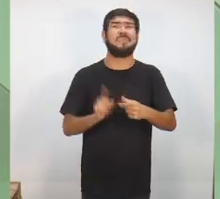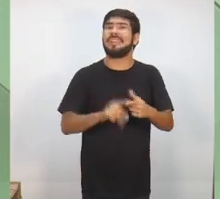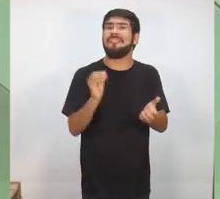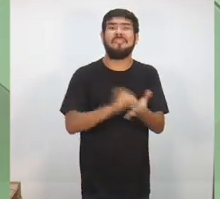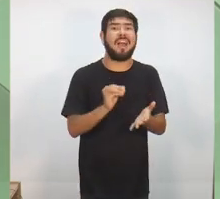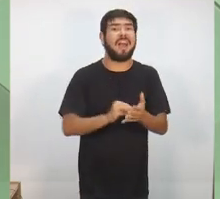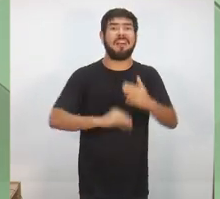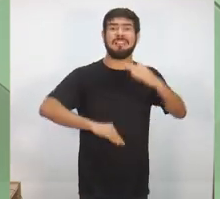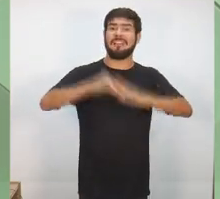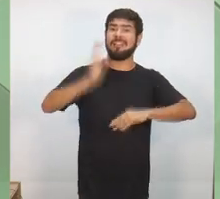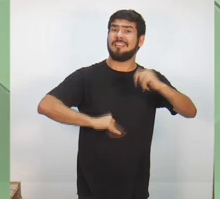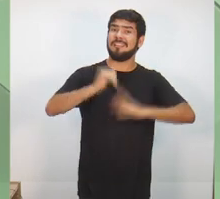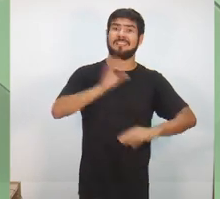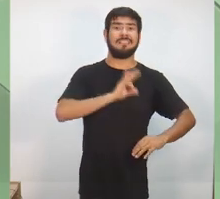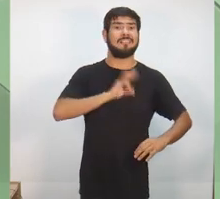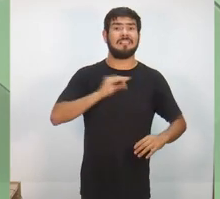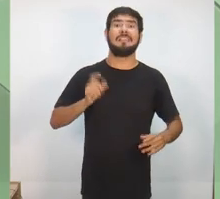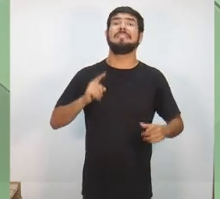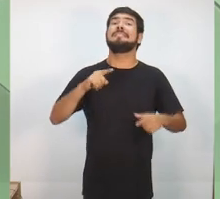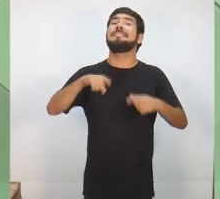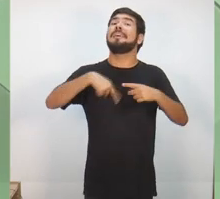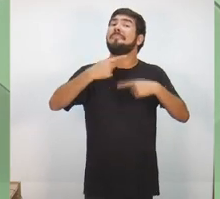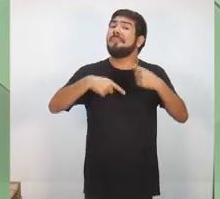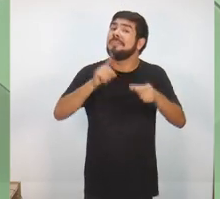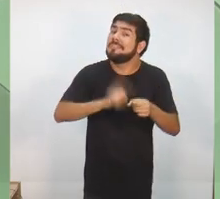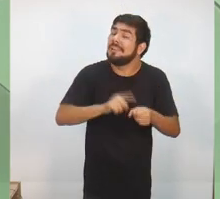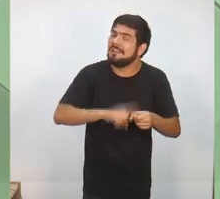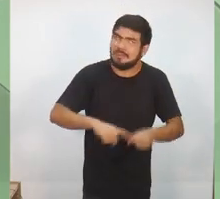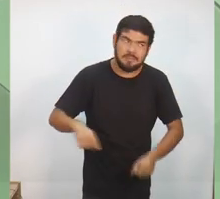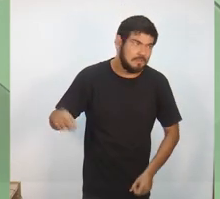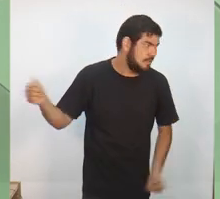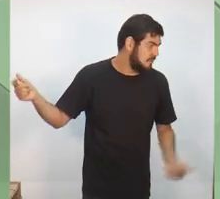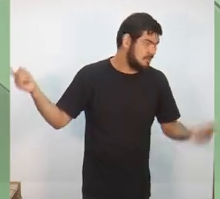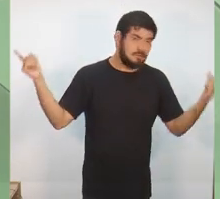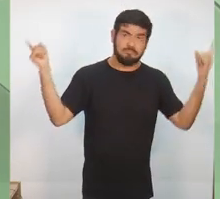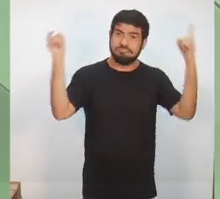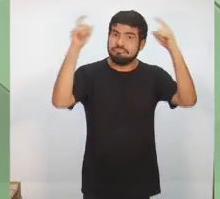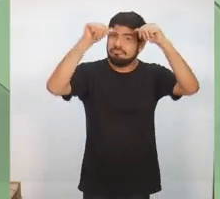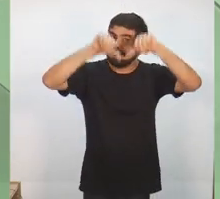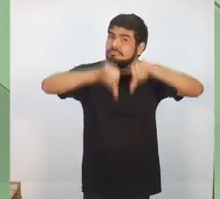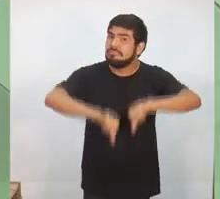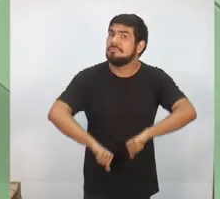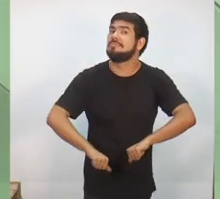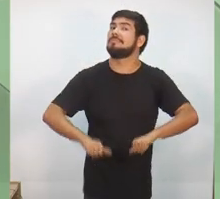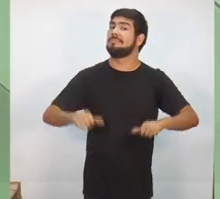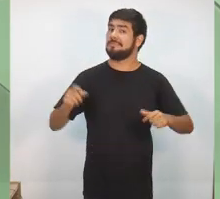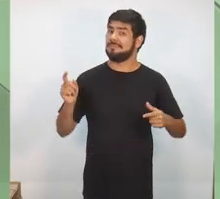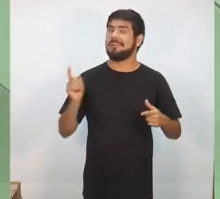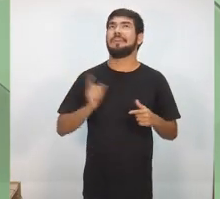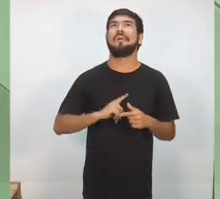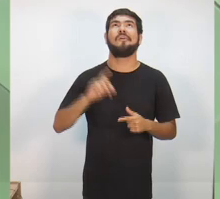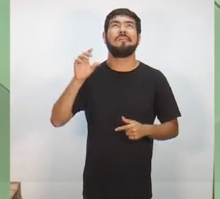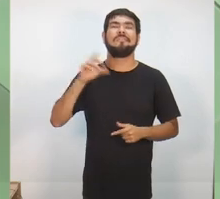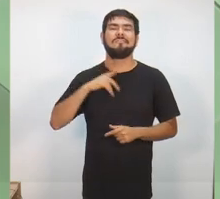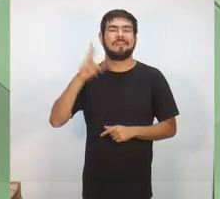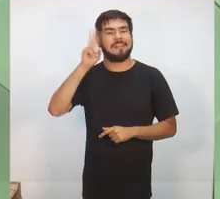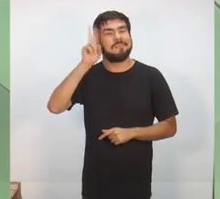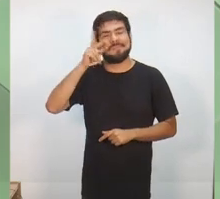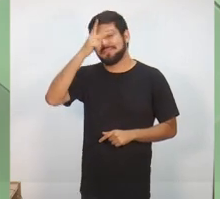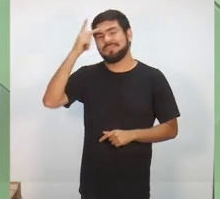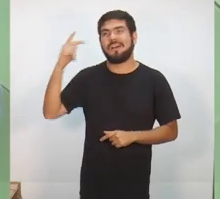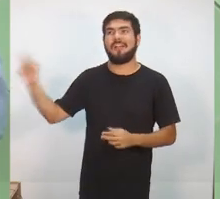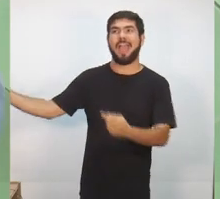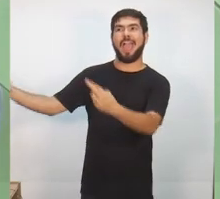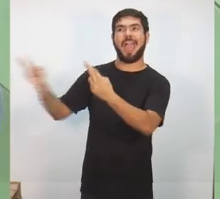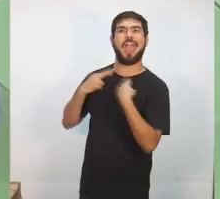aí é que a situação complicou, aí é que o negócio ficou bem mais complicado e bem mais difícil. Todos os dias eu ouvi a reclamação de policial dizendo que